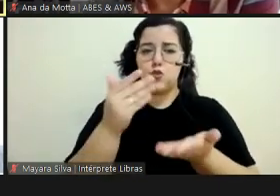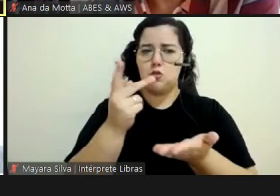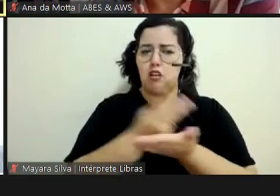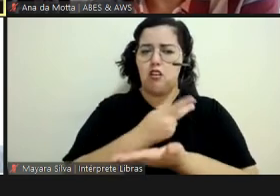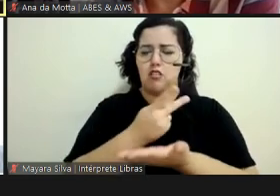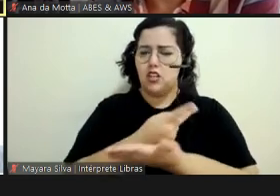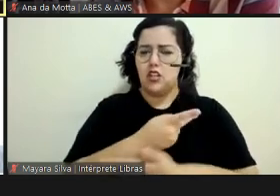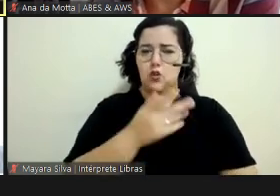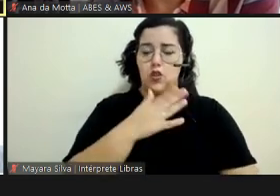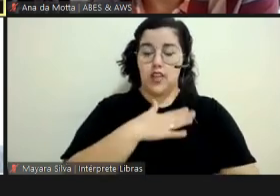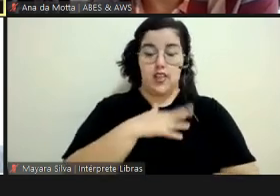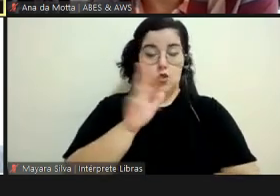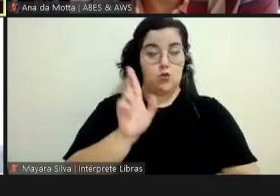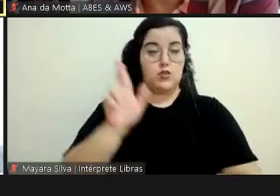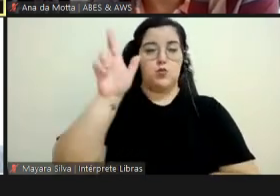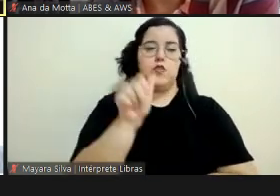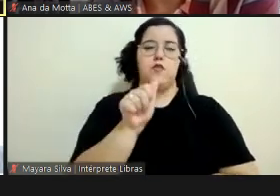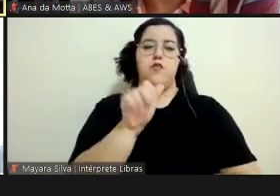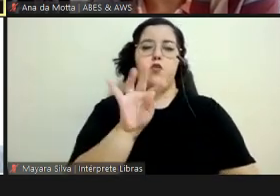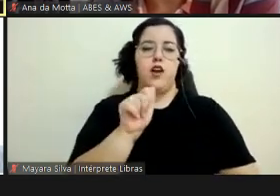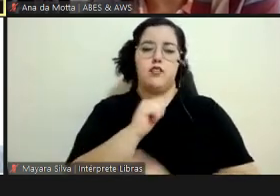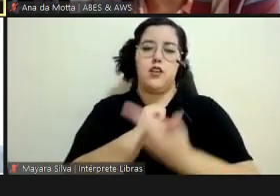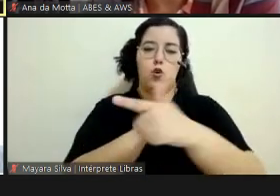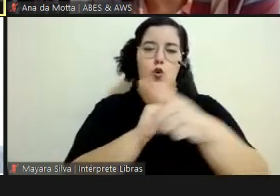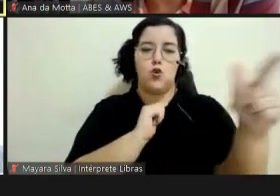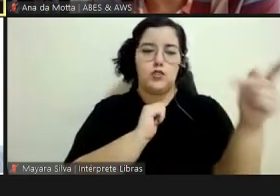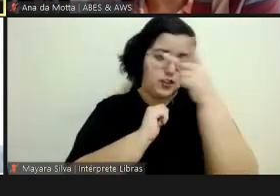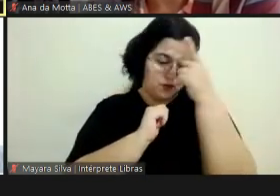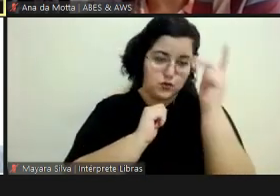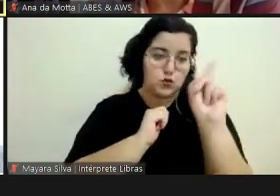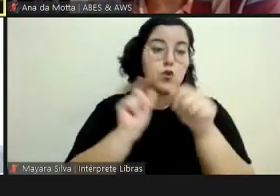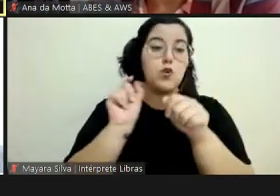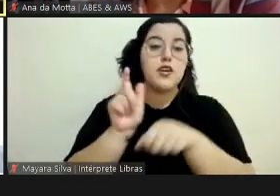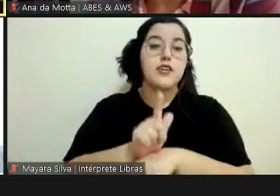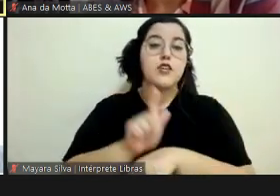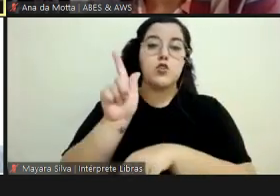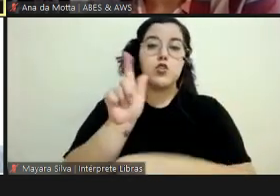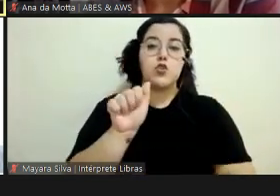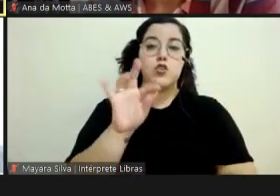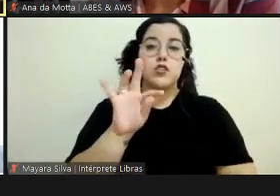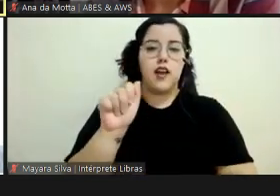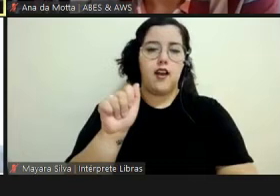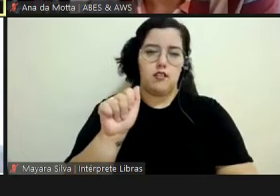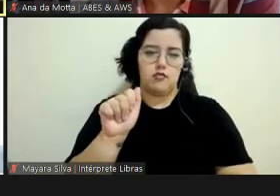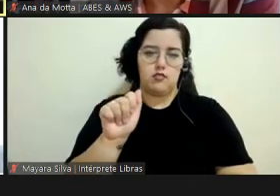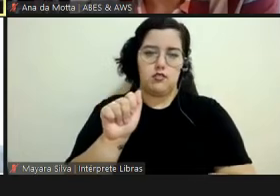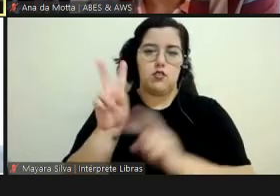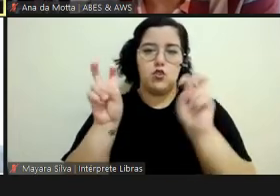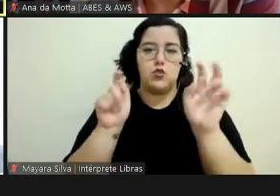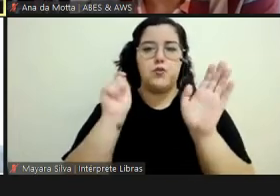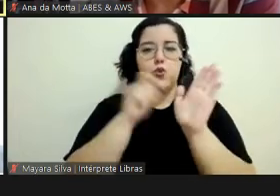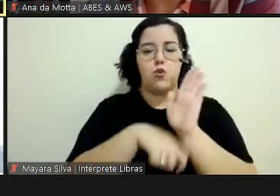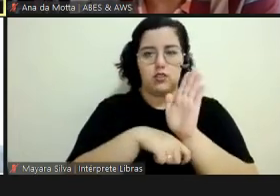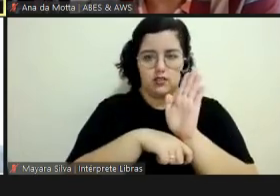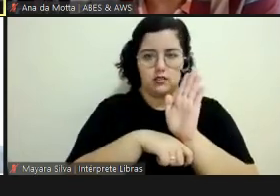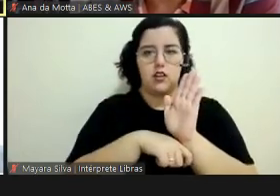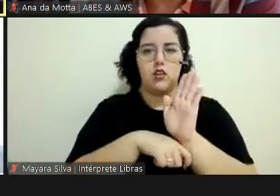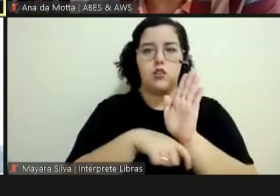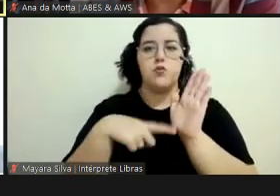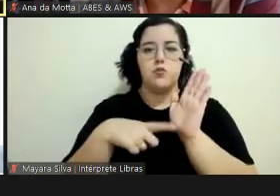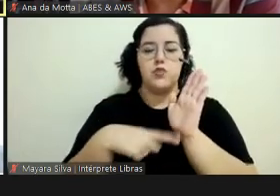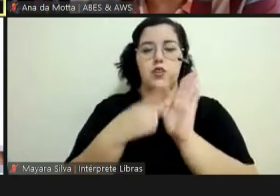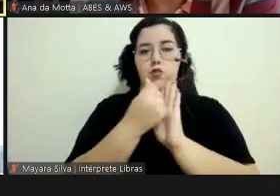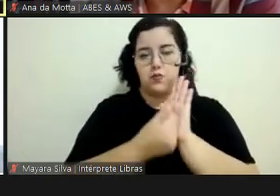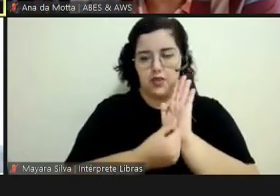da ata sou eu. É o gestor da ata quem tem que falar com o contratado, com quem tem o preço registrado,